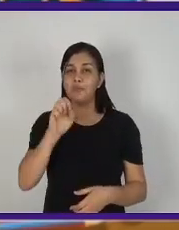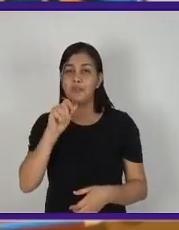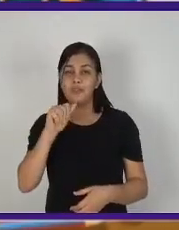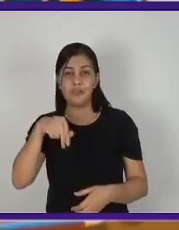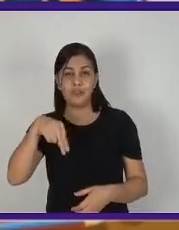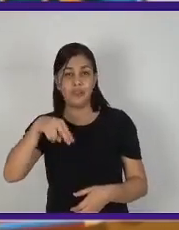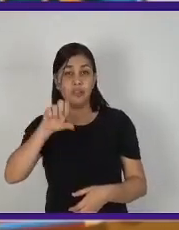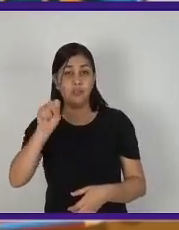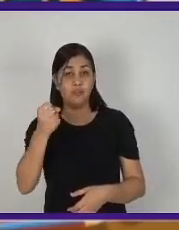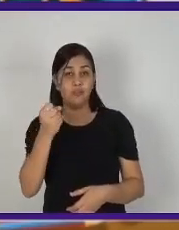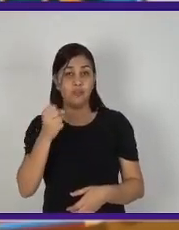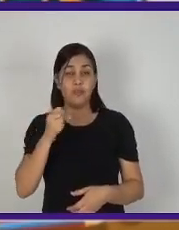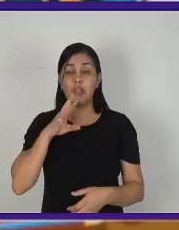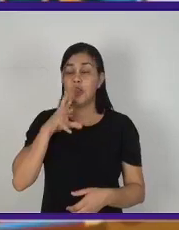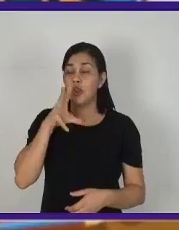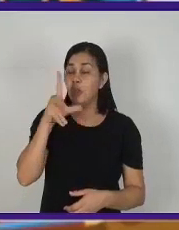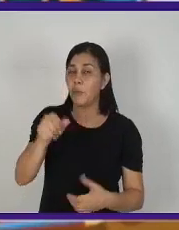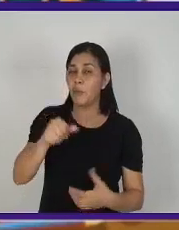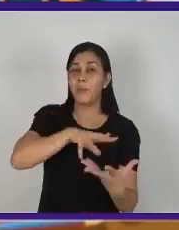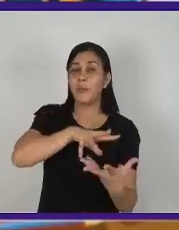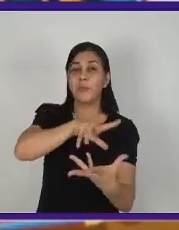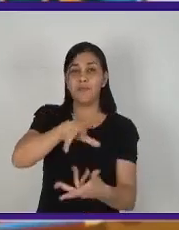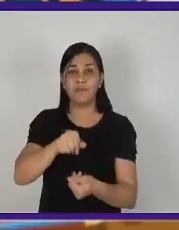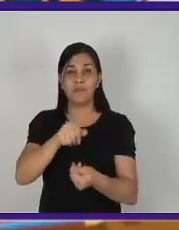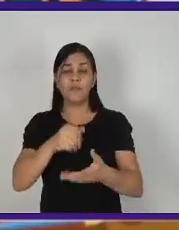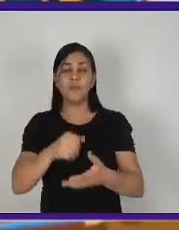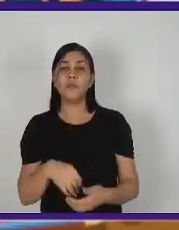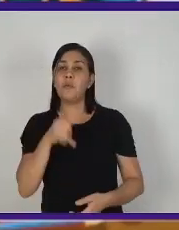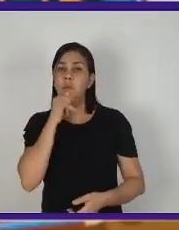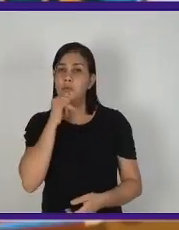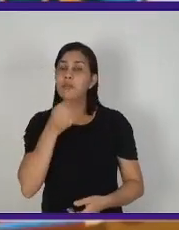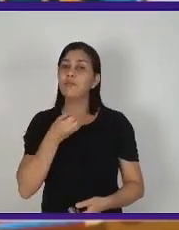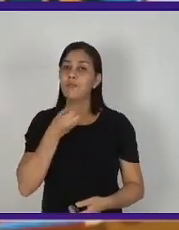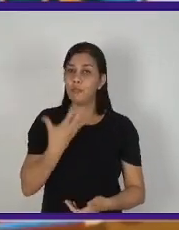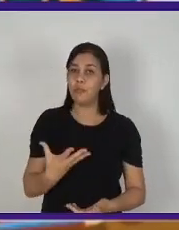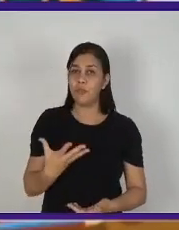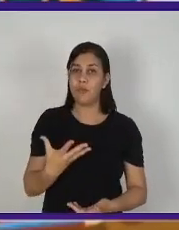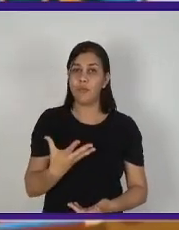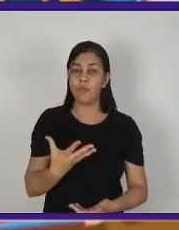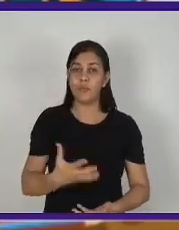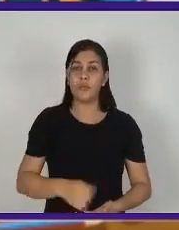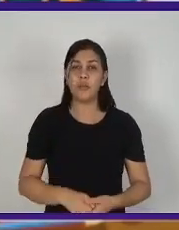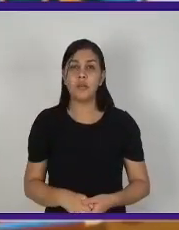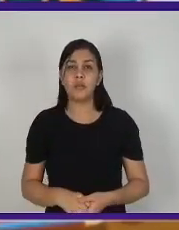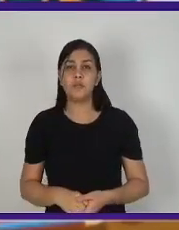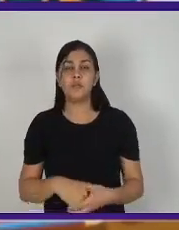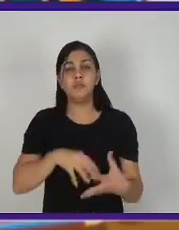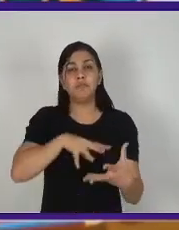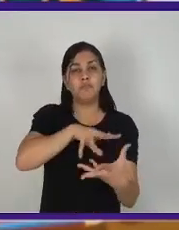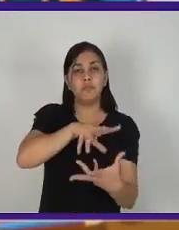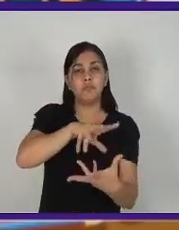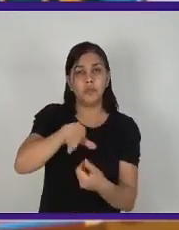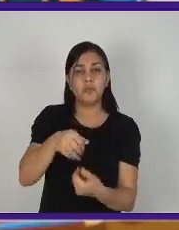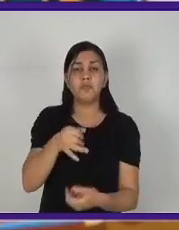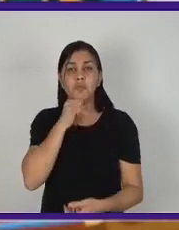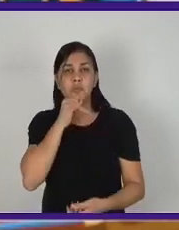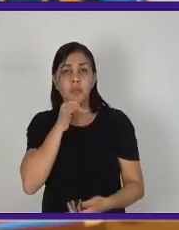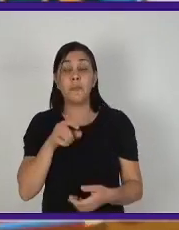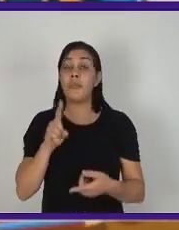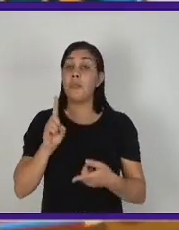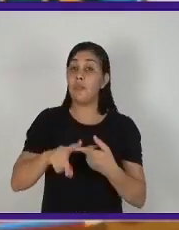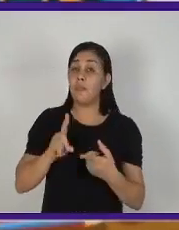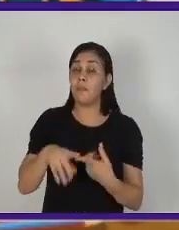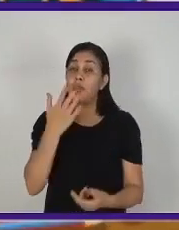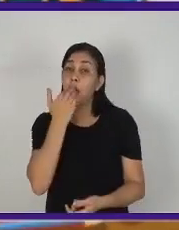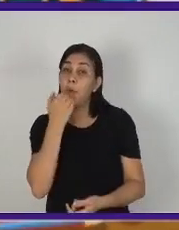tecido jeans no mundo inteiro, né? Então, esse é um exemplo bom de mundialização. As redes